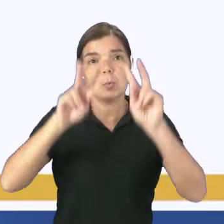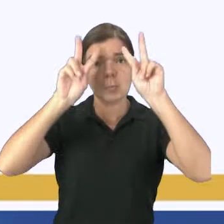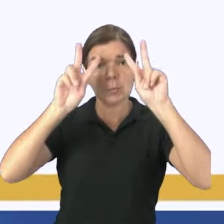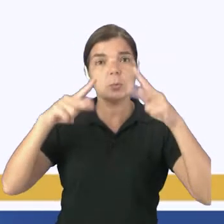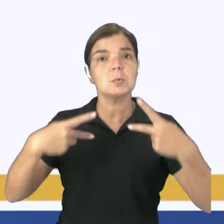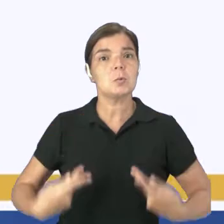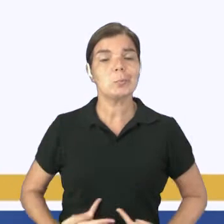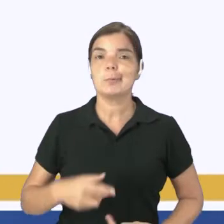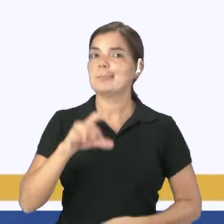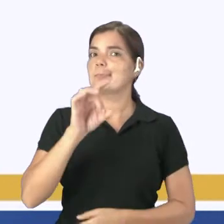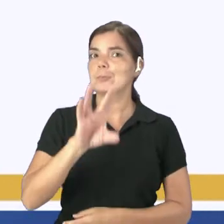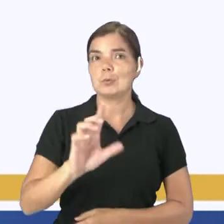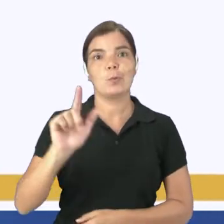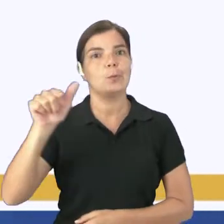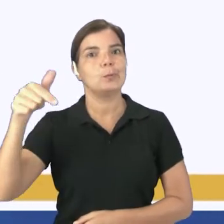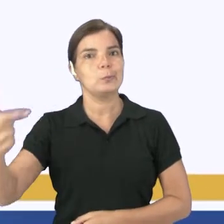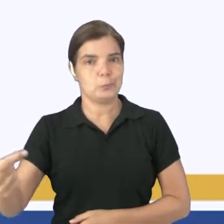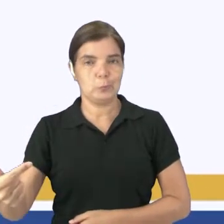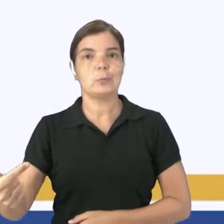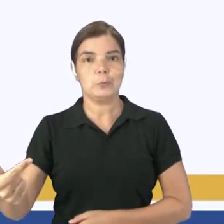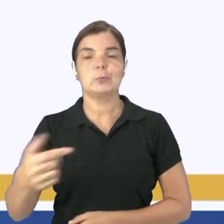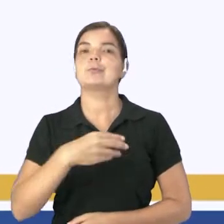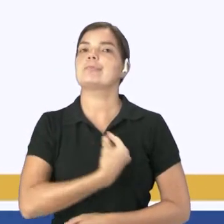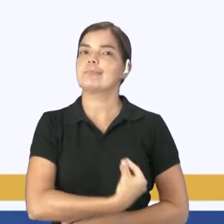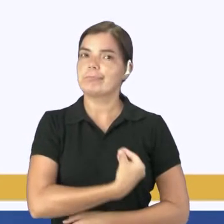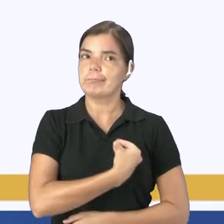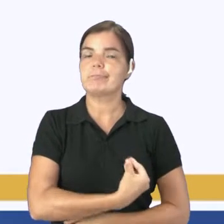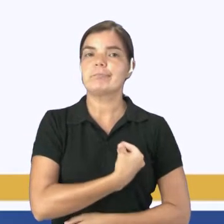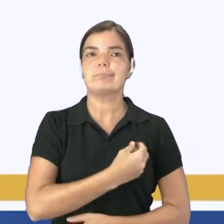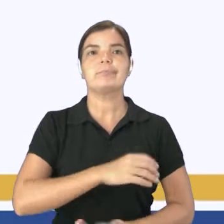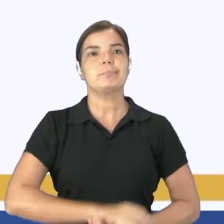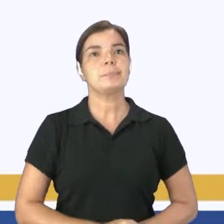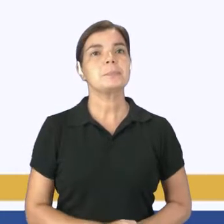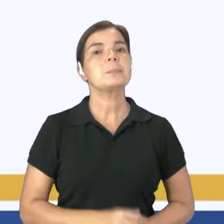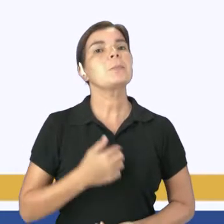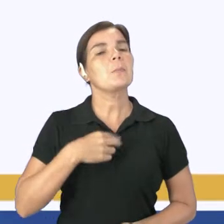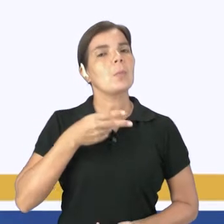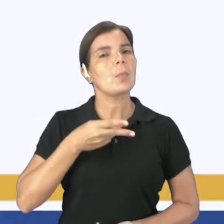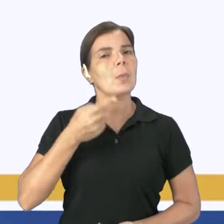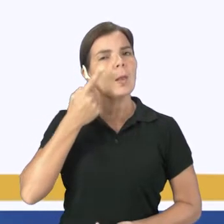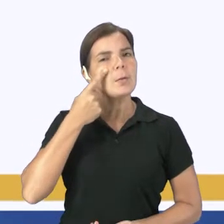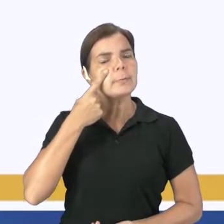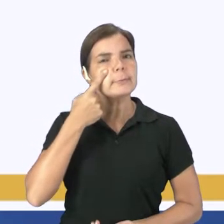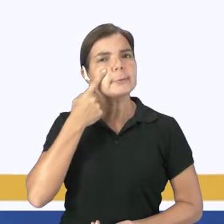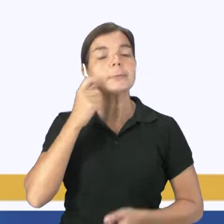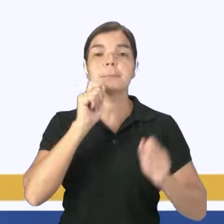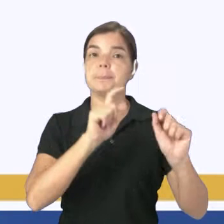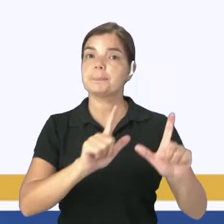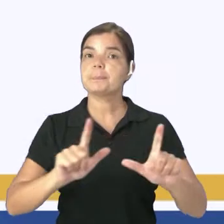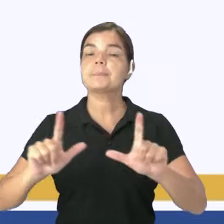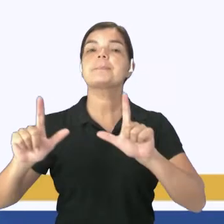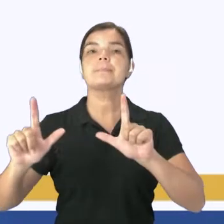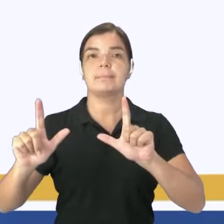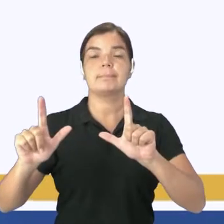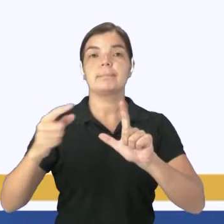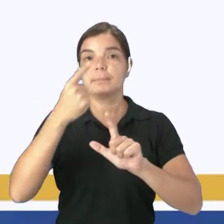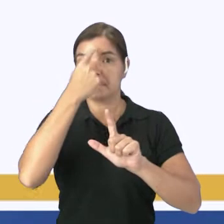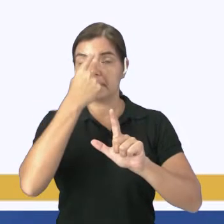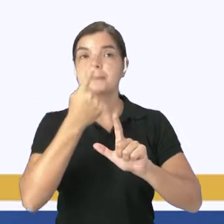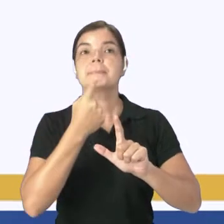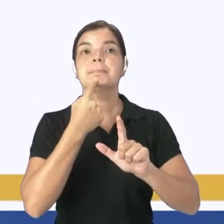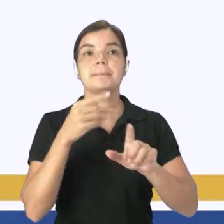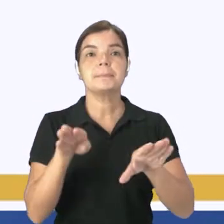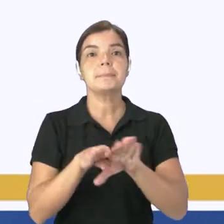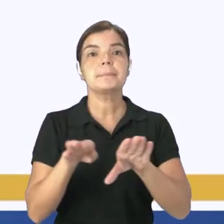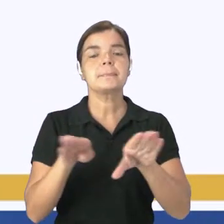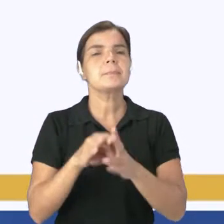somente de outras espécies de seres vivos. E aí, continuando, a gente observa aí nessa imagem também como